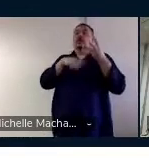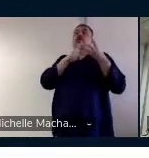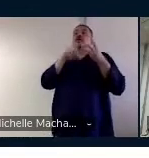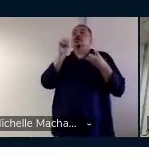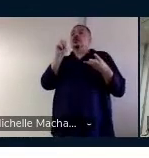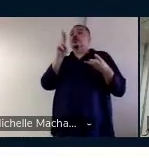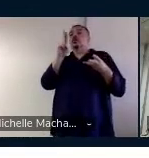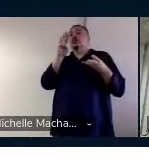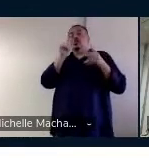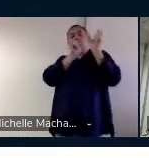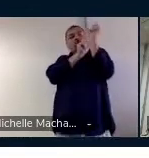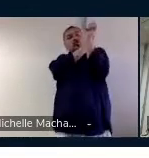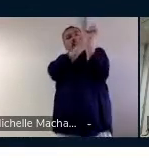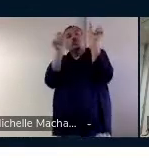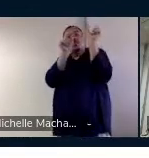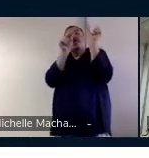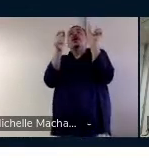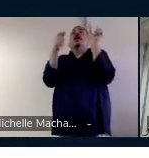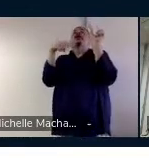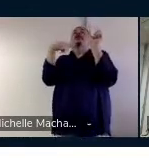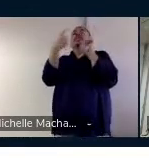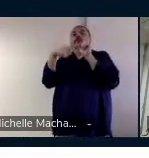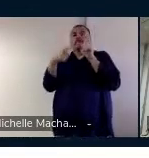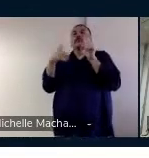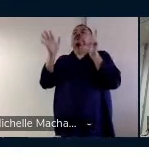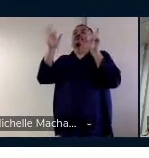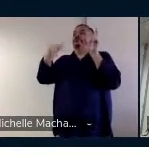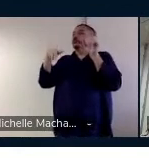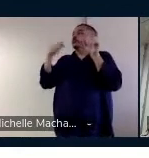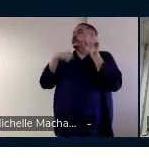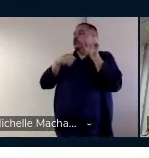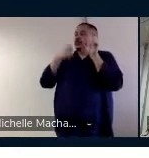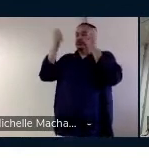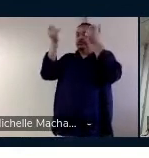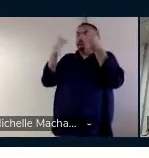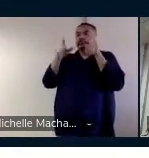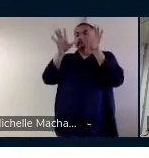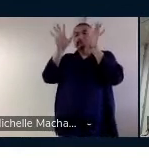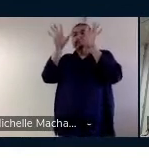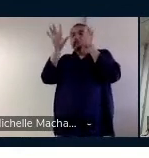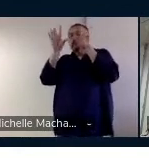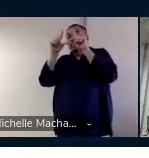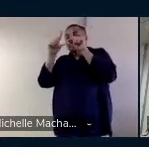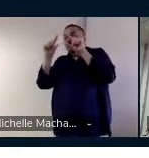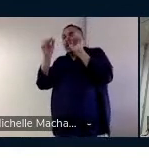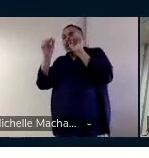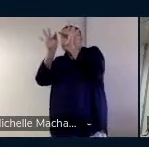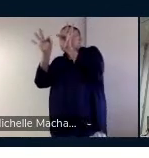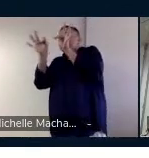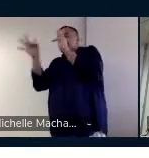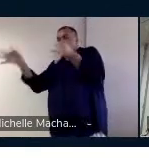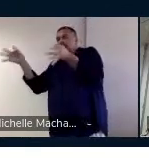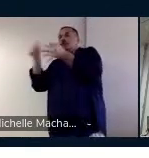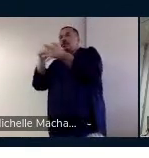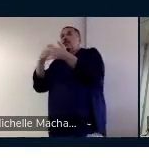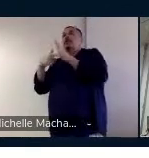sublinhar. E é isso. Finalizei a atividade. Vai se simplificando conforme vai sendo repetido.